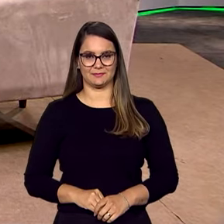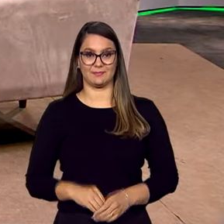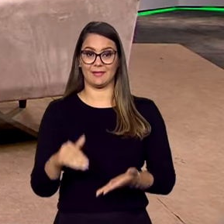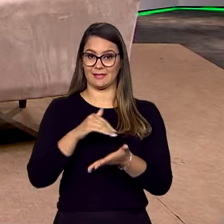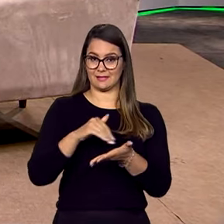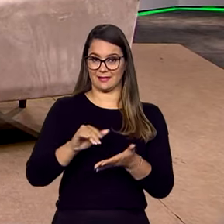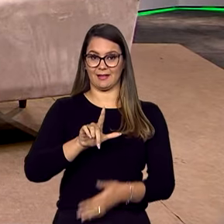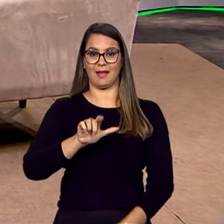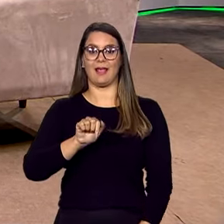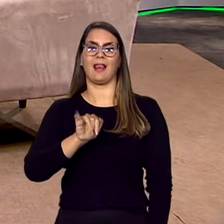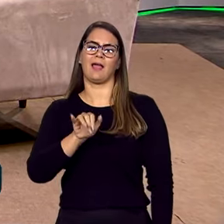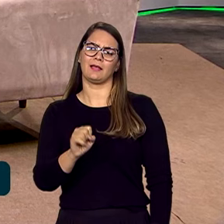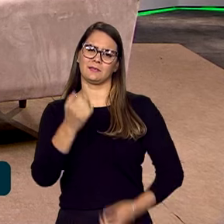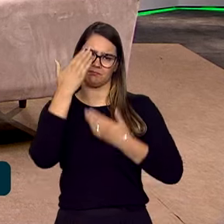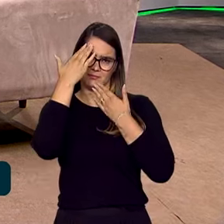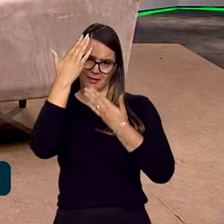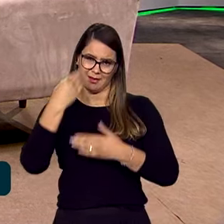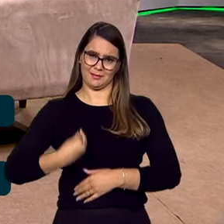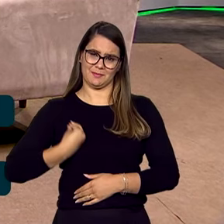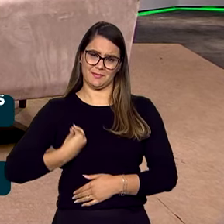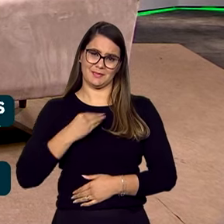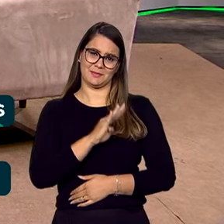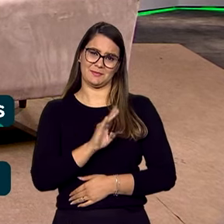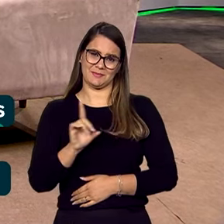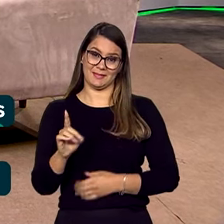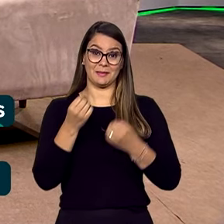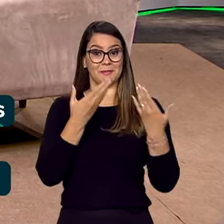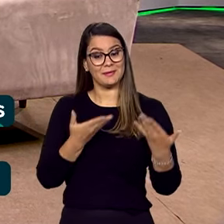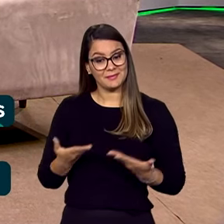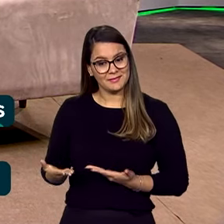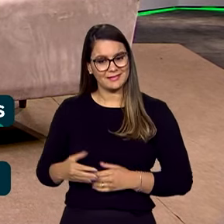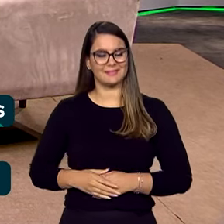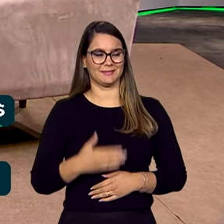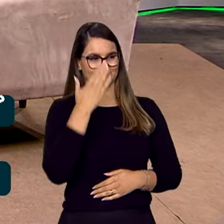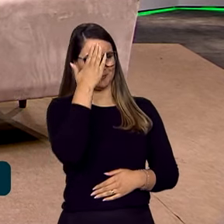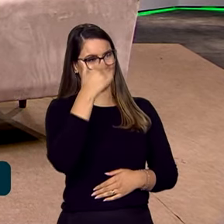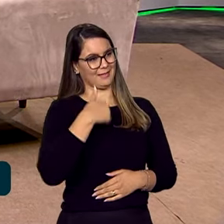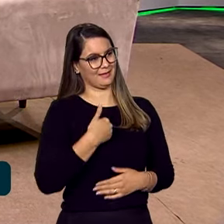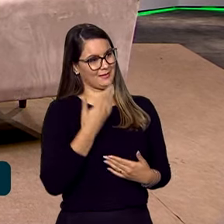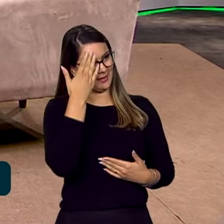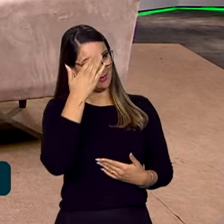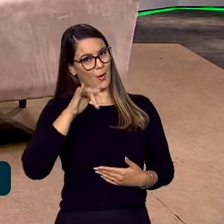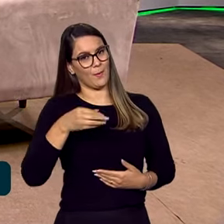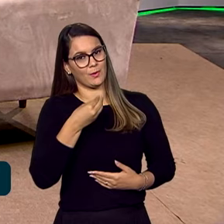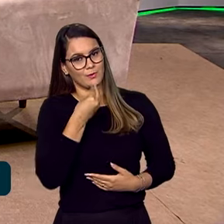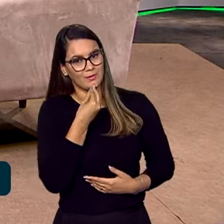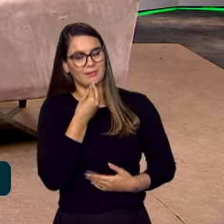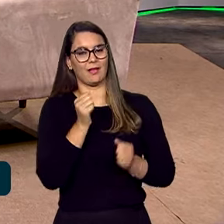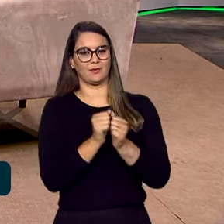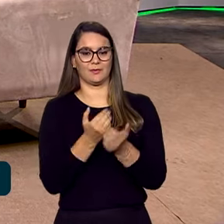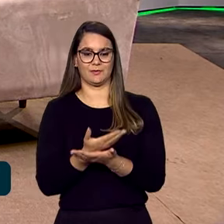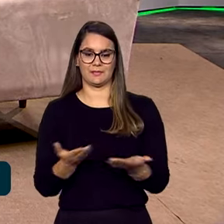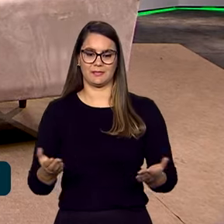Secretária Laís Abramo, muito obrigado pela presença no Brasil em Dia. Seja bem-vinda. Muito obrigada. Eu que agradeço a oportunidade de estar aqui conversando com